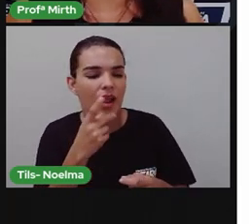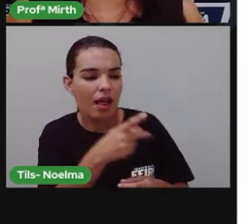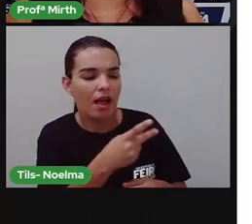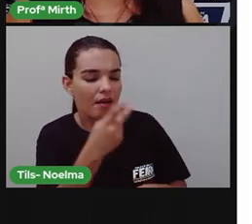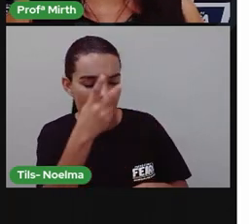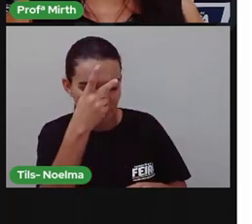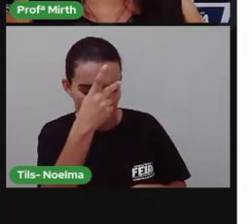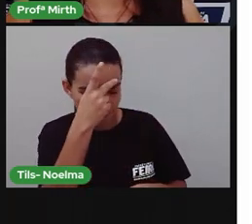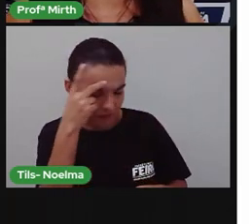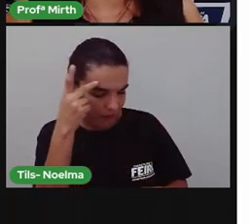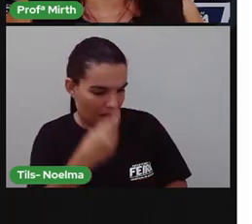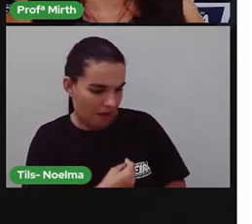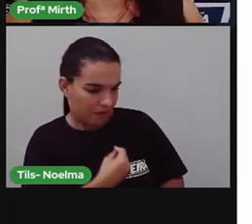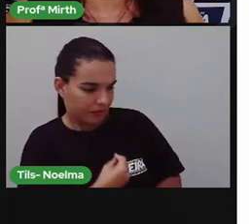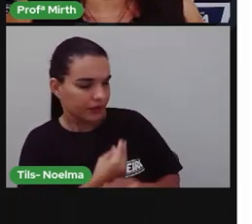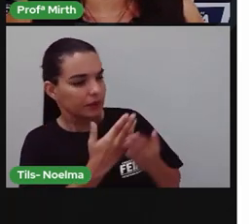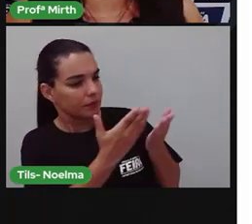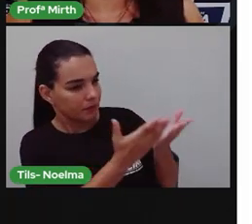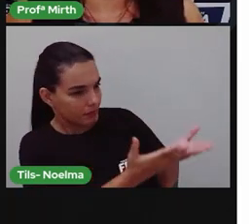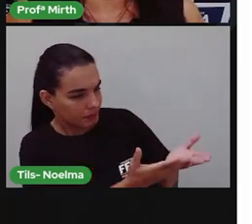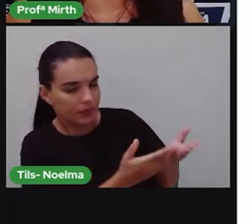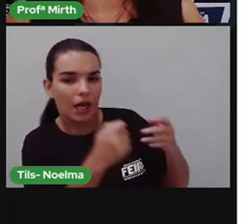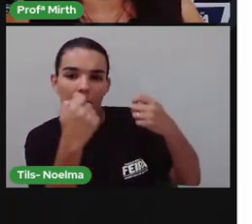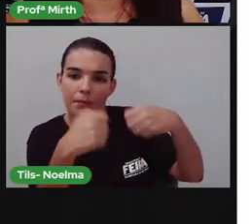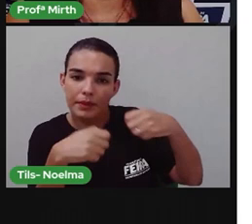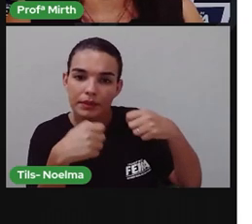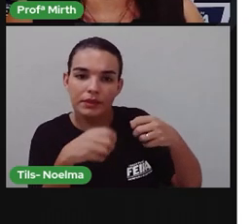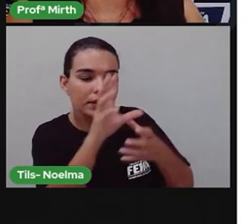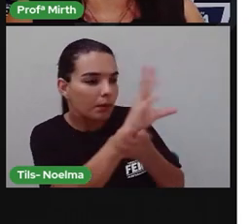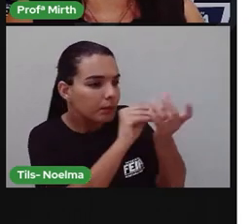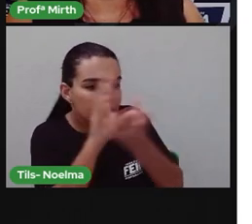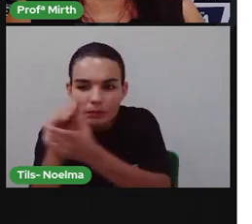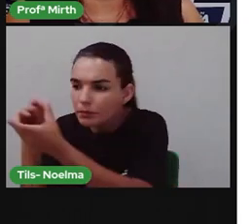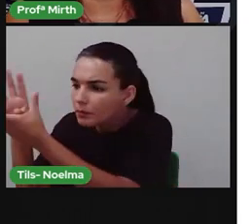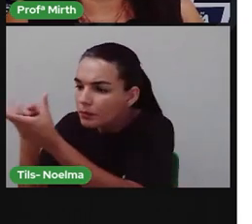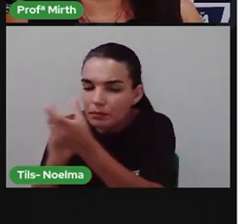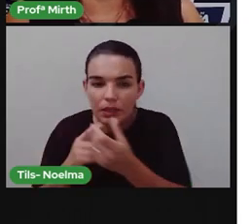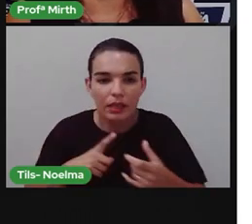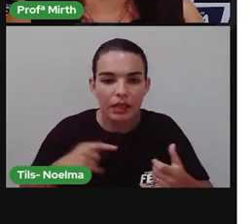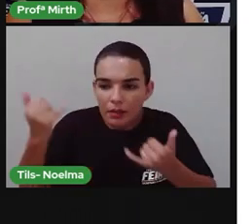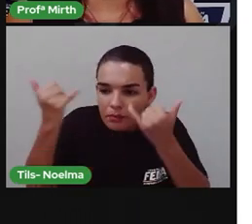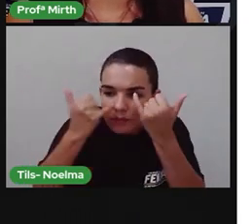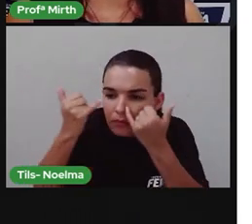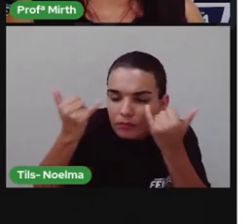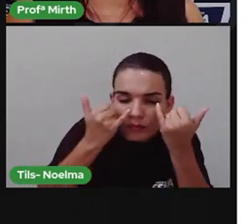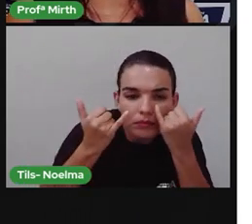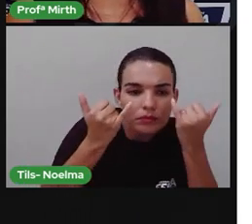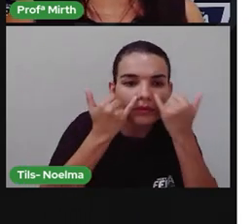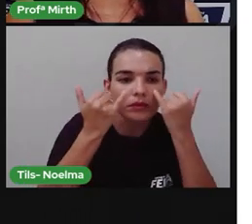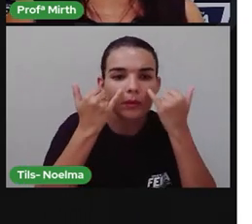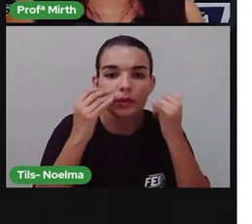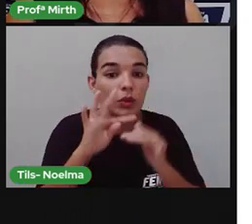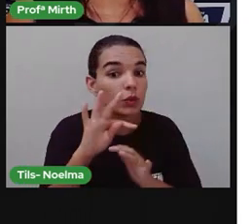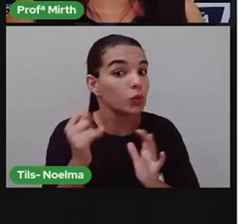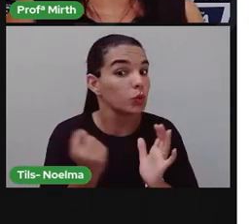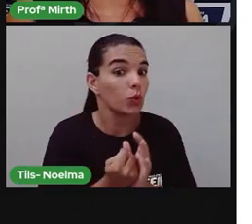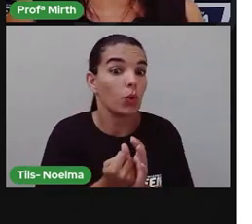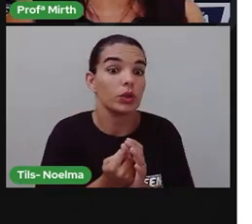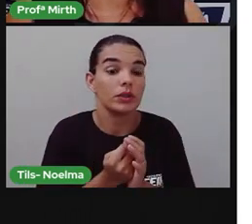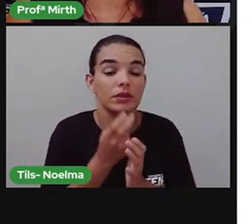gente, né? Ou contando a vida de outra pessoa, no caso da biografia, da gente é